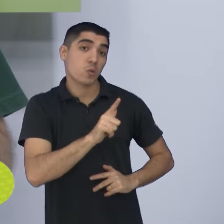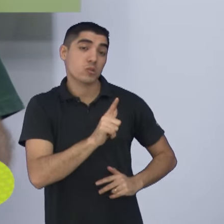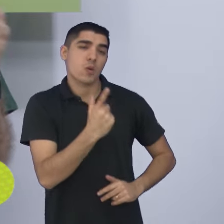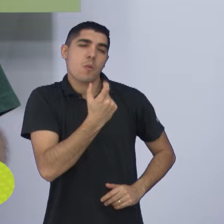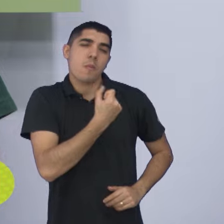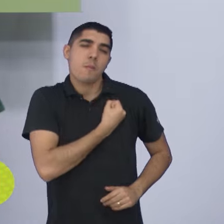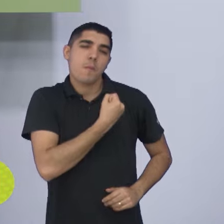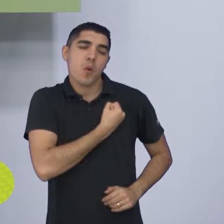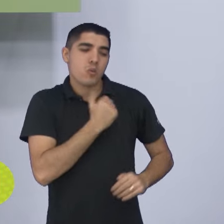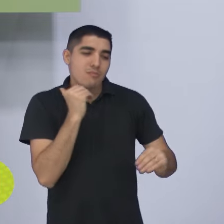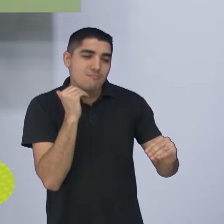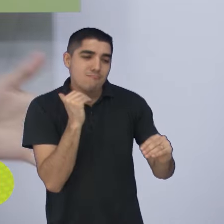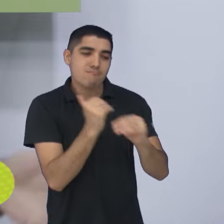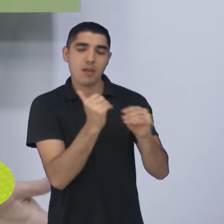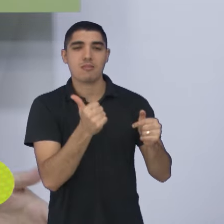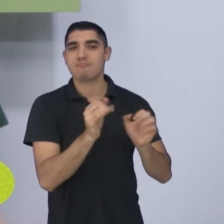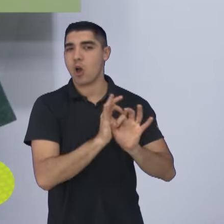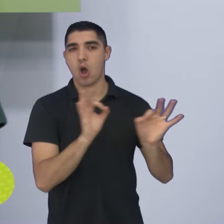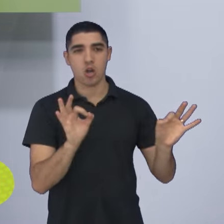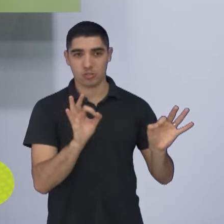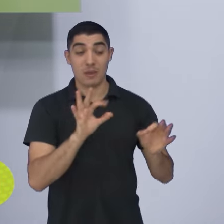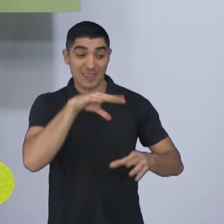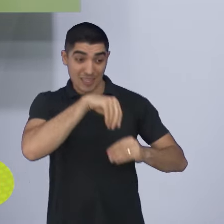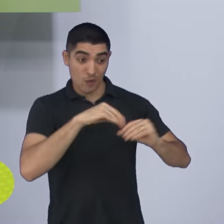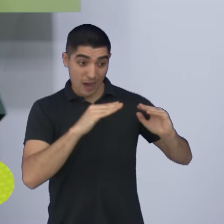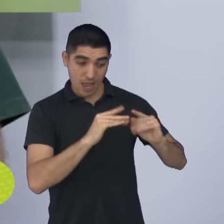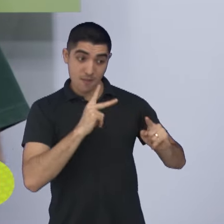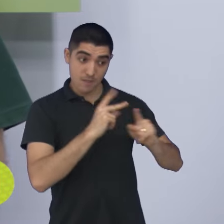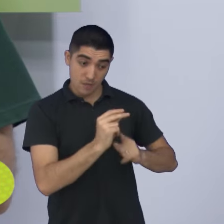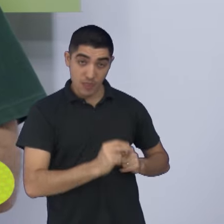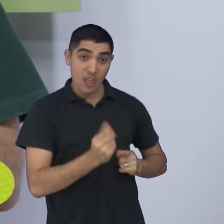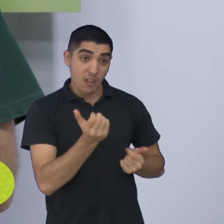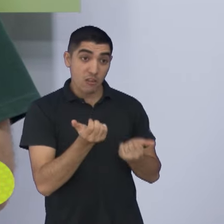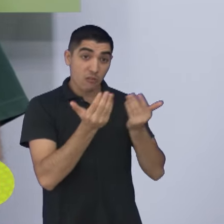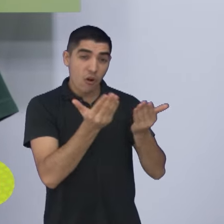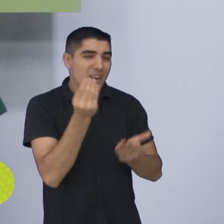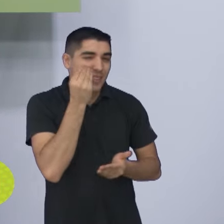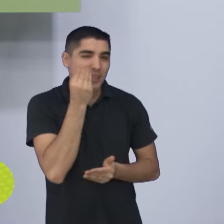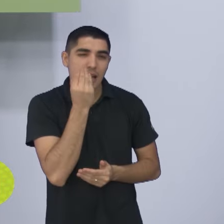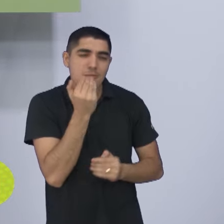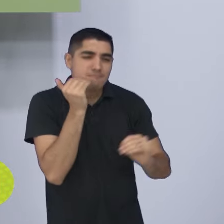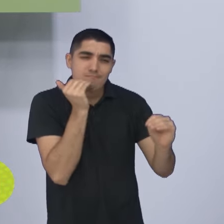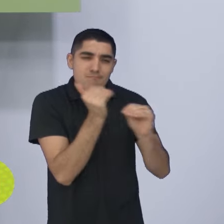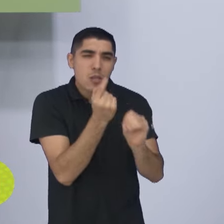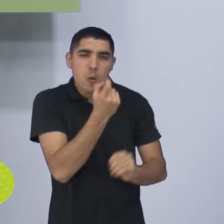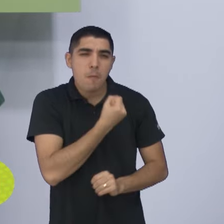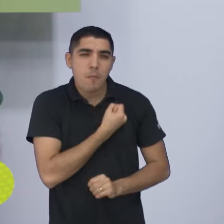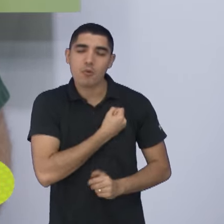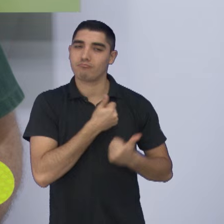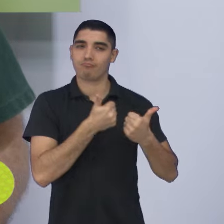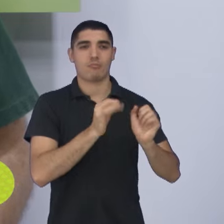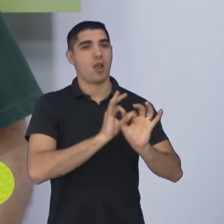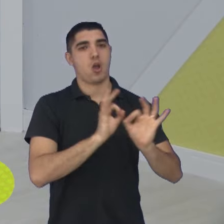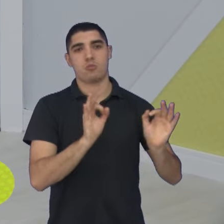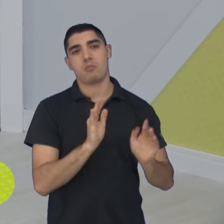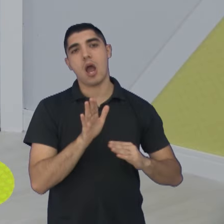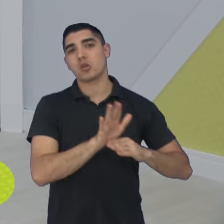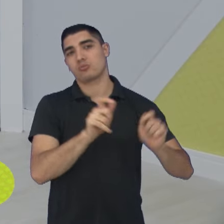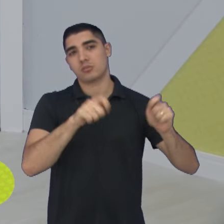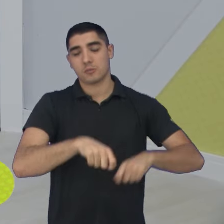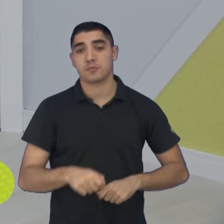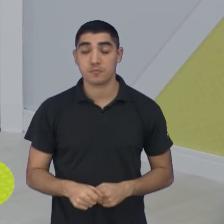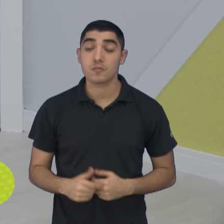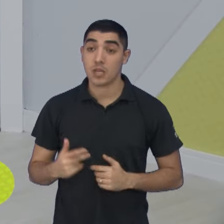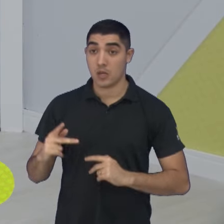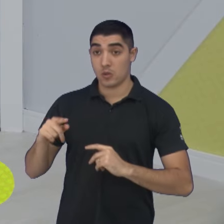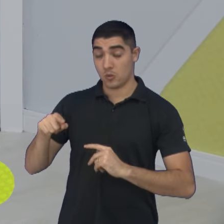Naquela semplicada que a gente sempre fala, né? Conquistar as vitórias em casa e beliscar um pontinho ou outro fora de casa também, que ajuda na tabela. Pois é, o São José